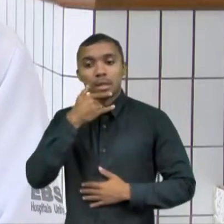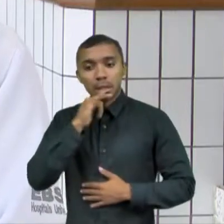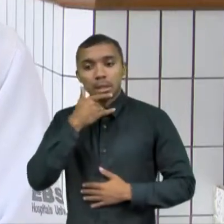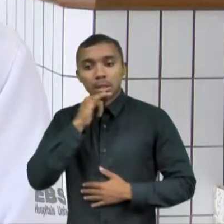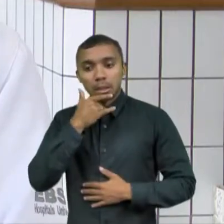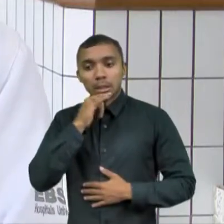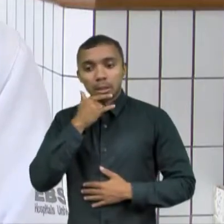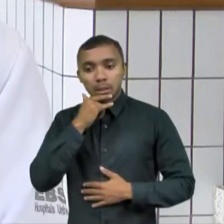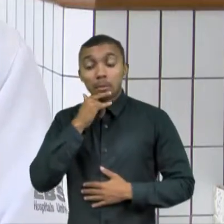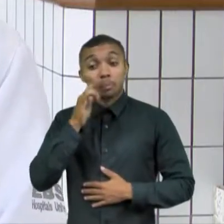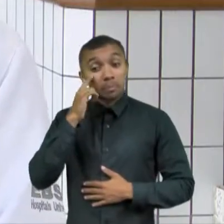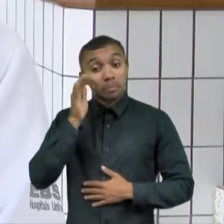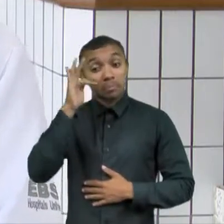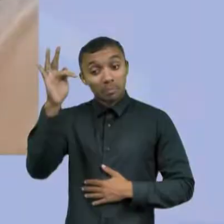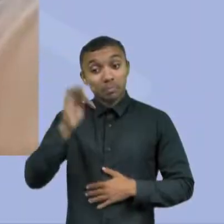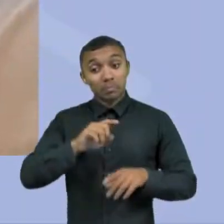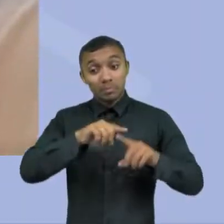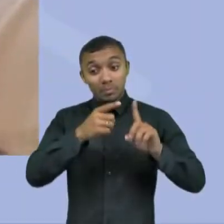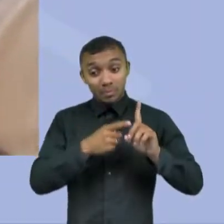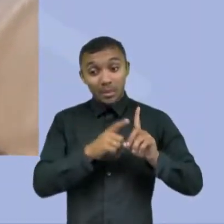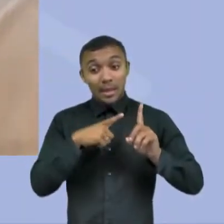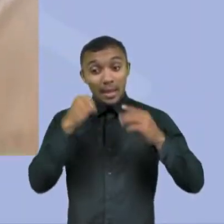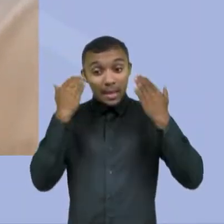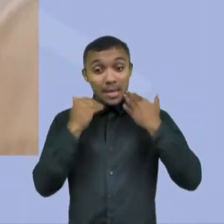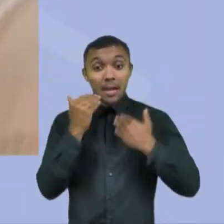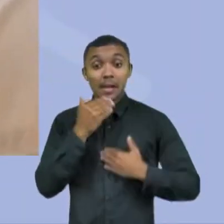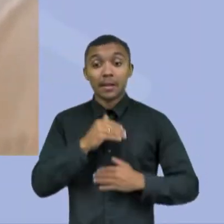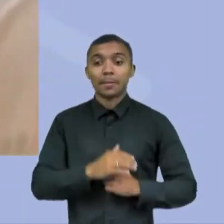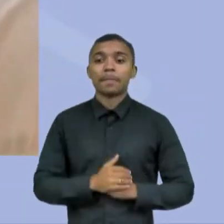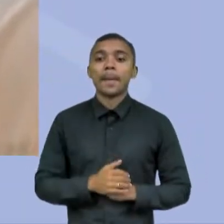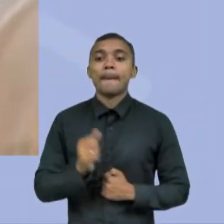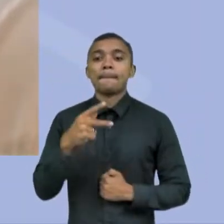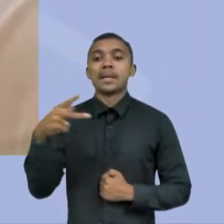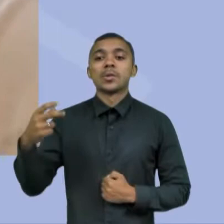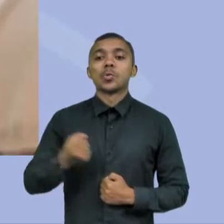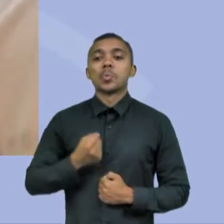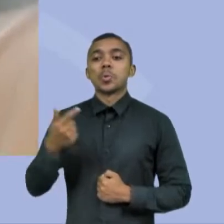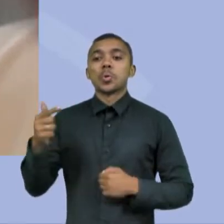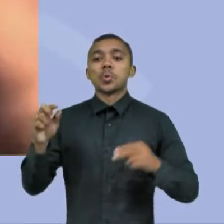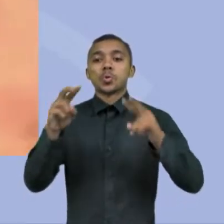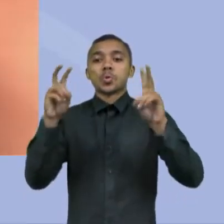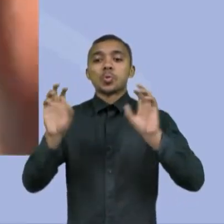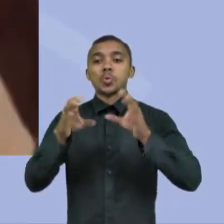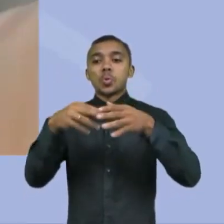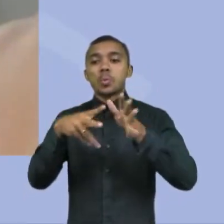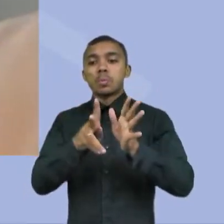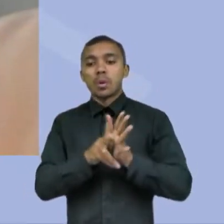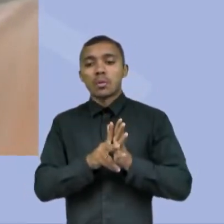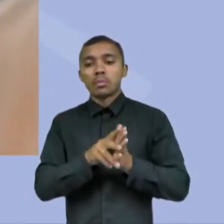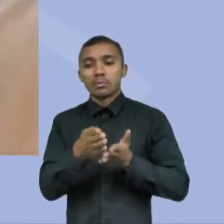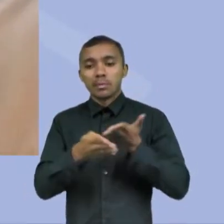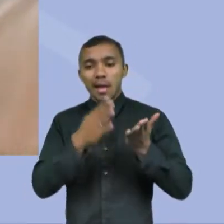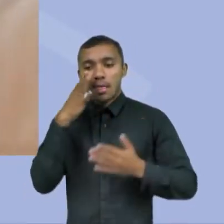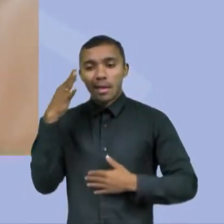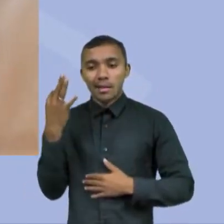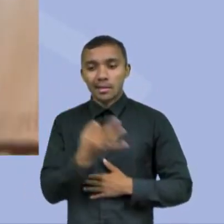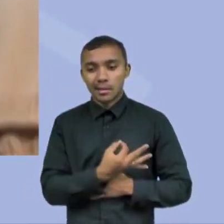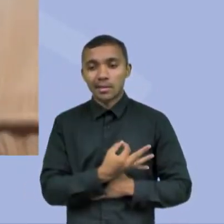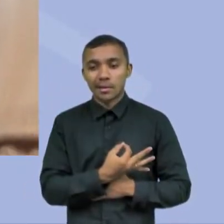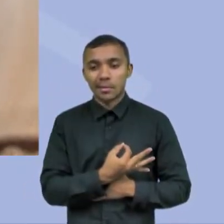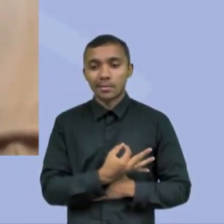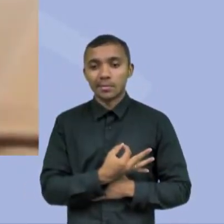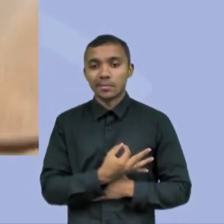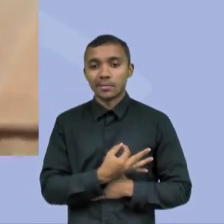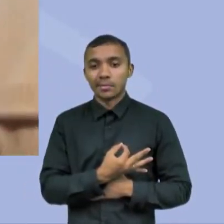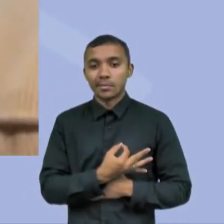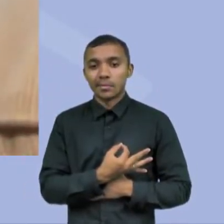morfológicas, alterações faciais. Para o vice-presidente do Núcleo de Efeitos do Álcool na Gestação da Sociedade de Pediatria de